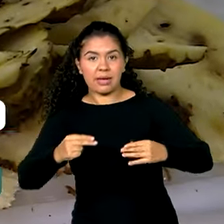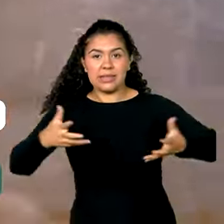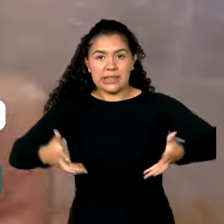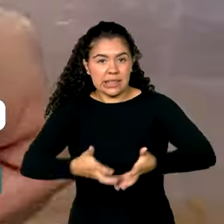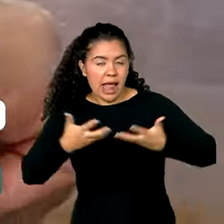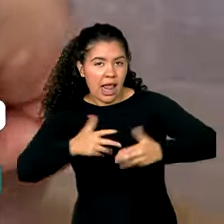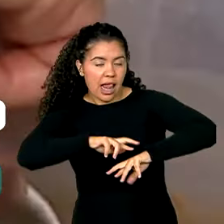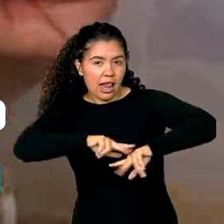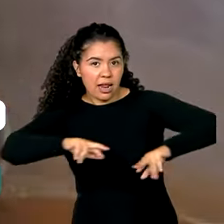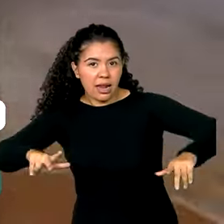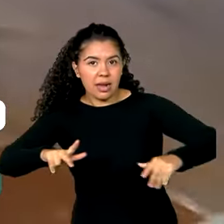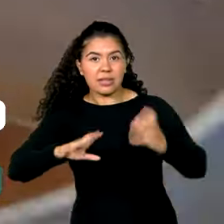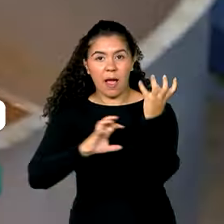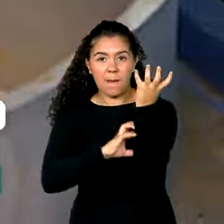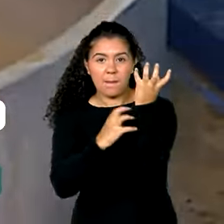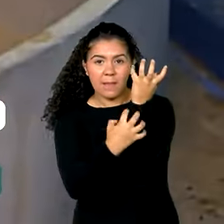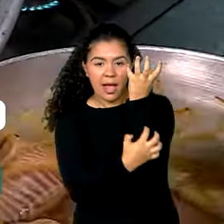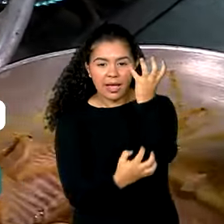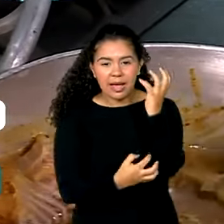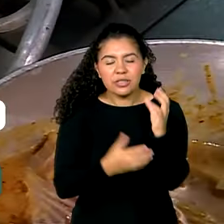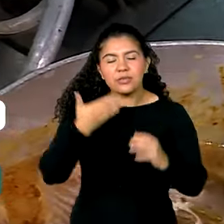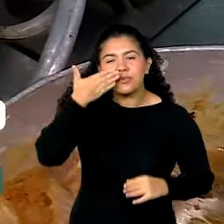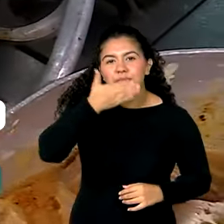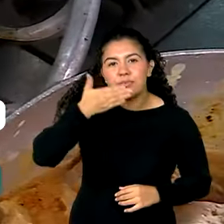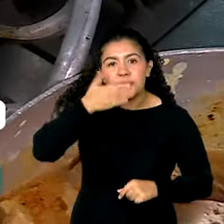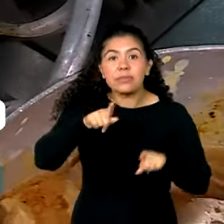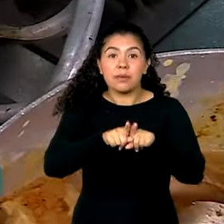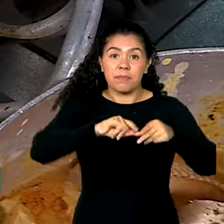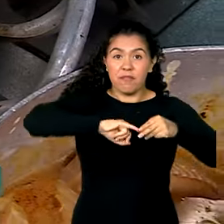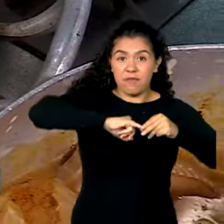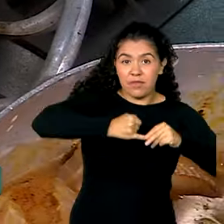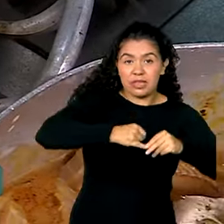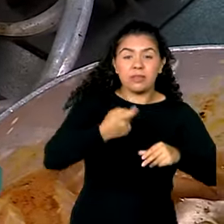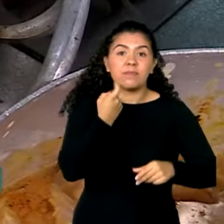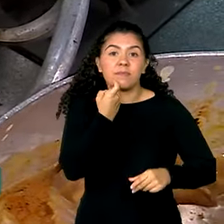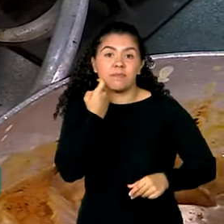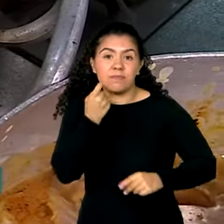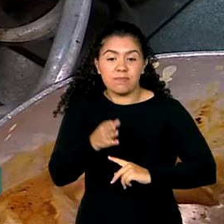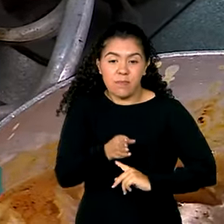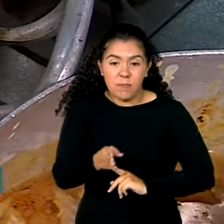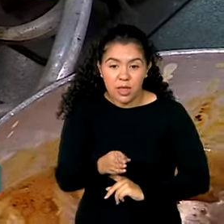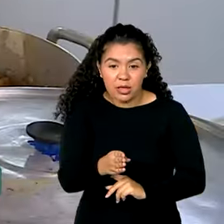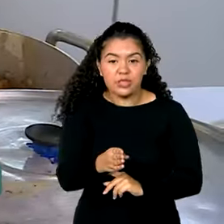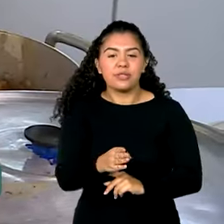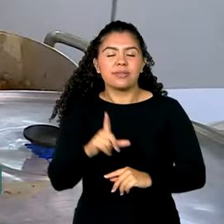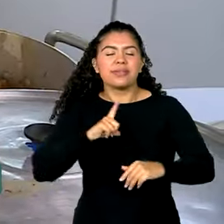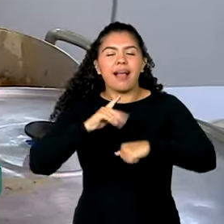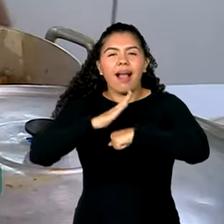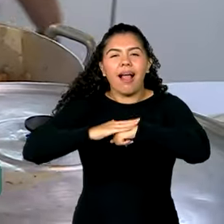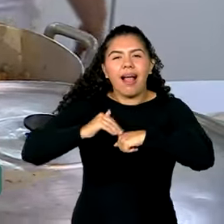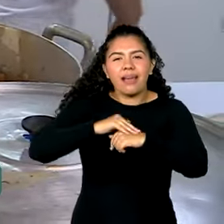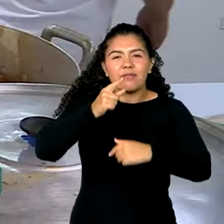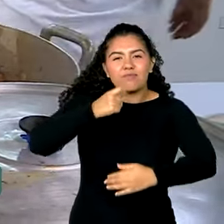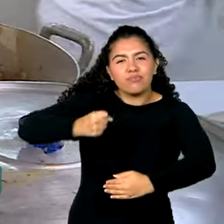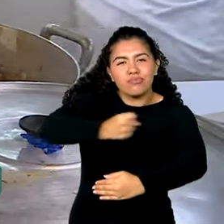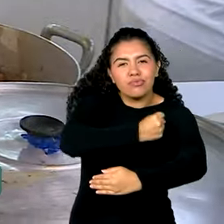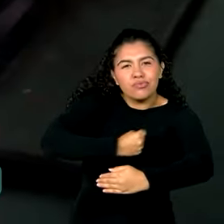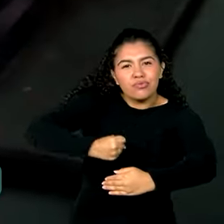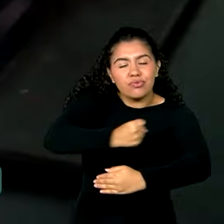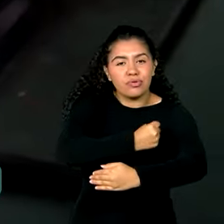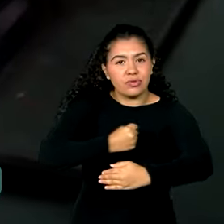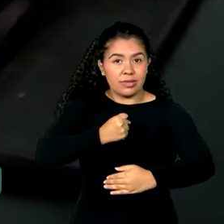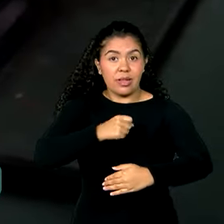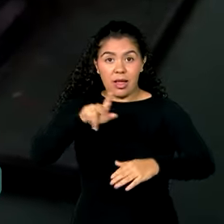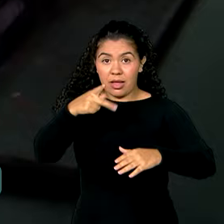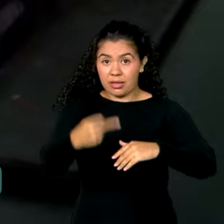sobremesa. Na panela, ainda tem feijão e peixe. Comida nutritiva feita com carinho na cozinha dessa escola em Brasília.